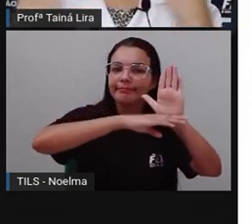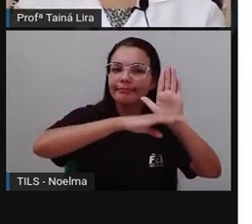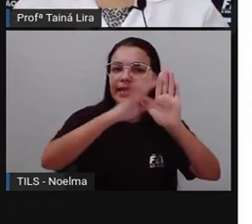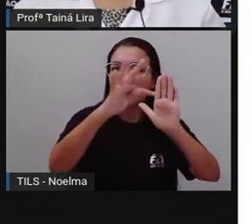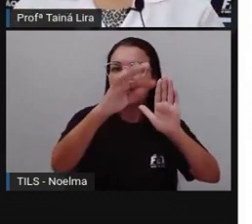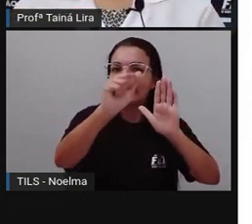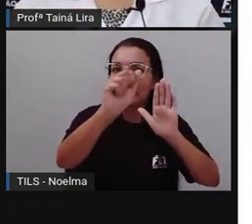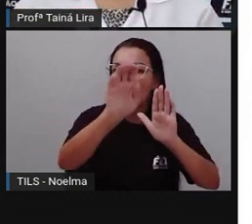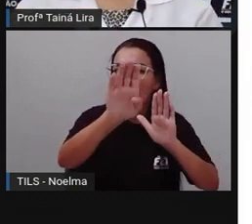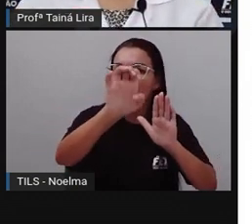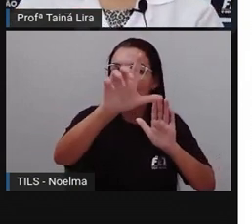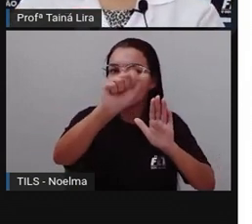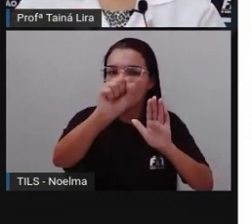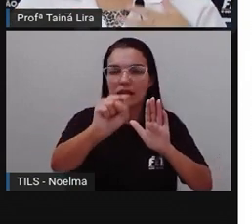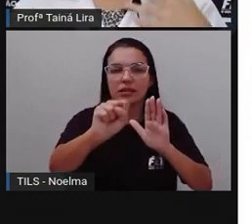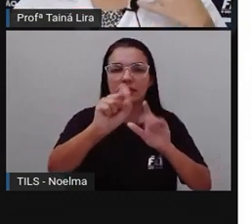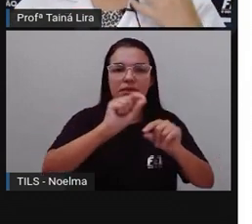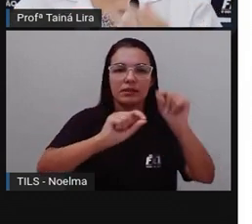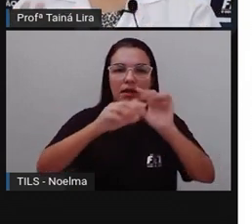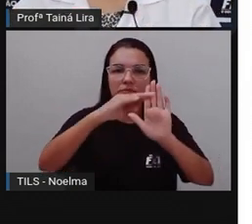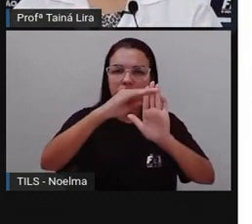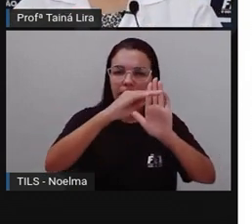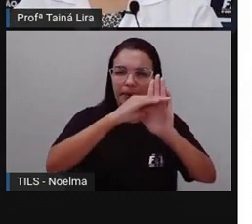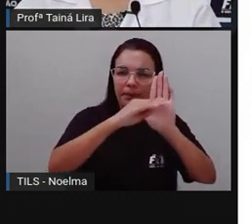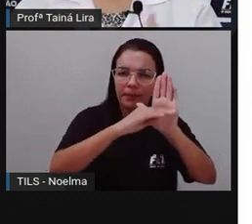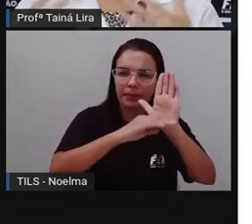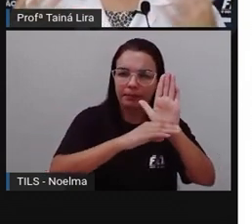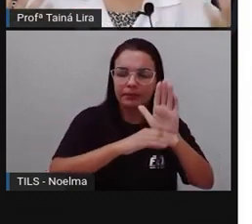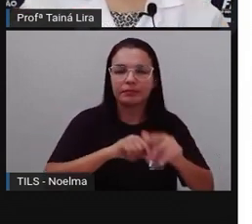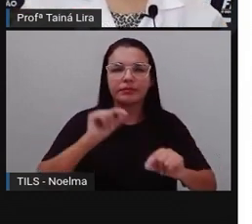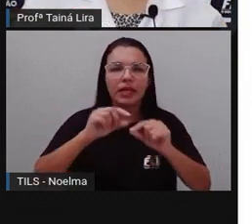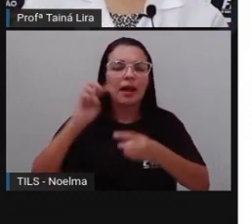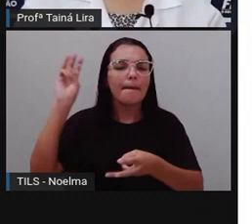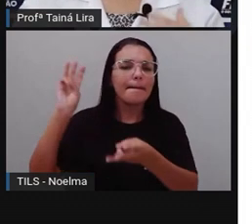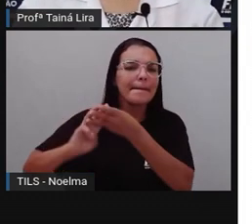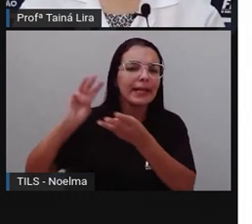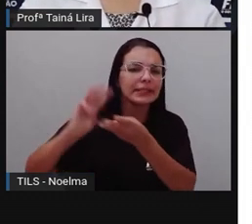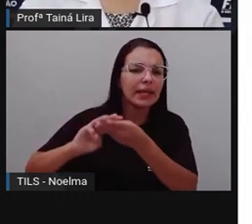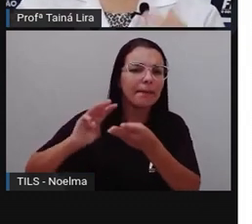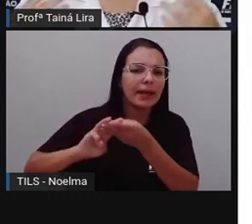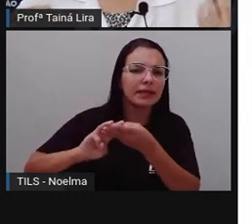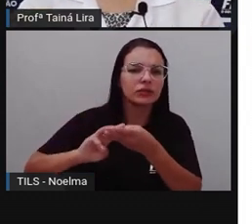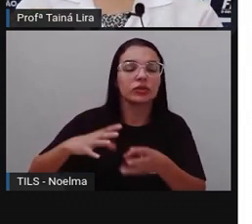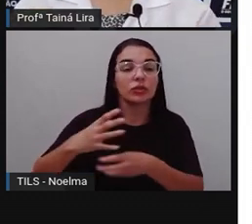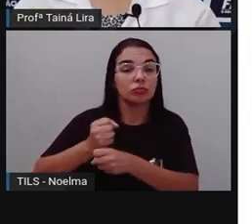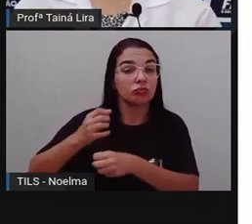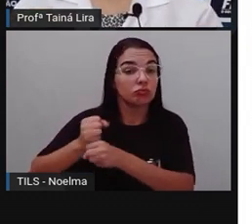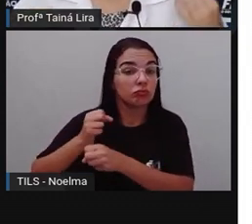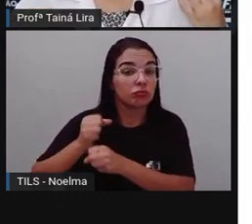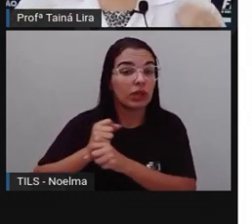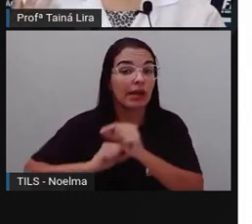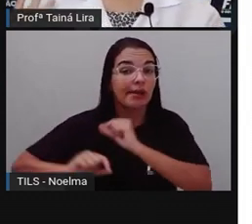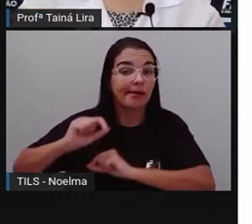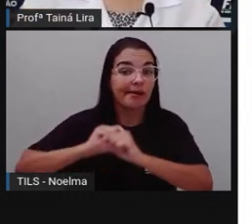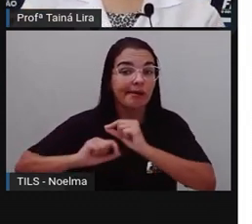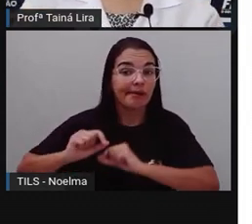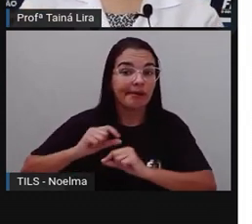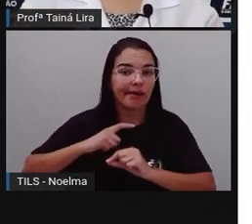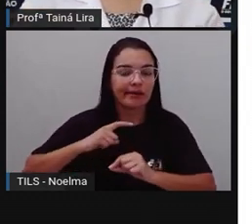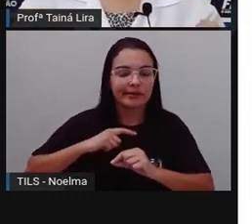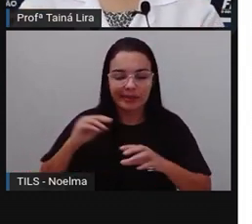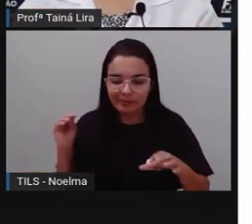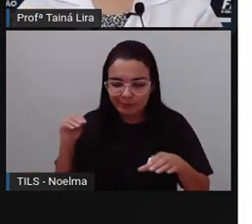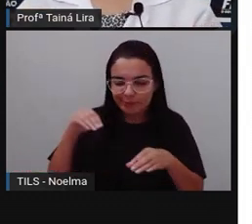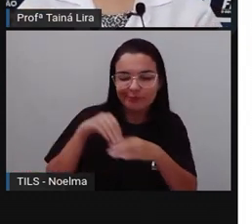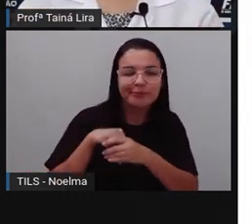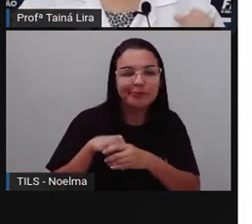Sobre, né, as questões, né, da matemática aí, Envolvendo as plantas,